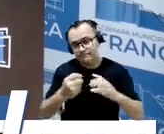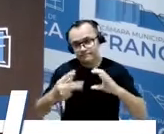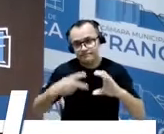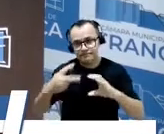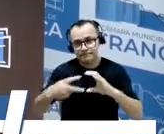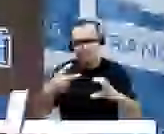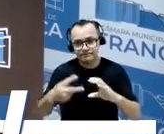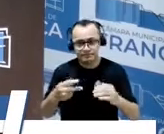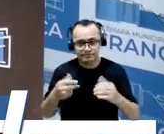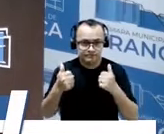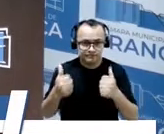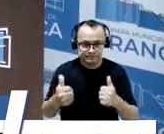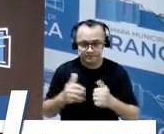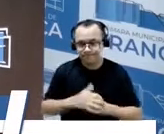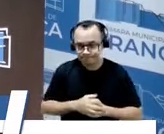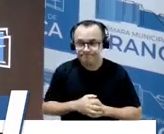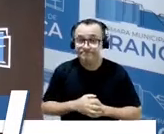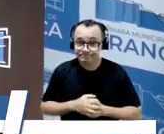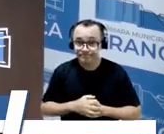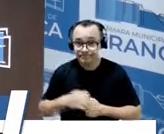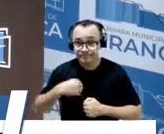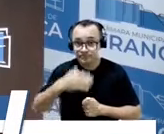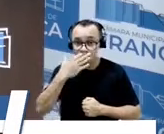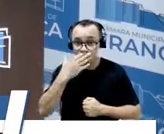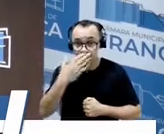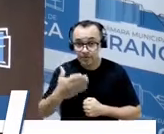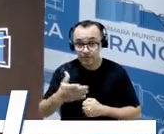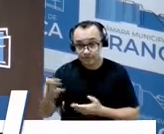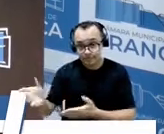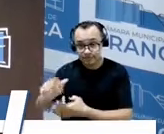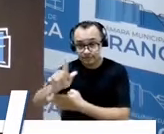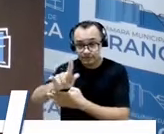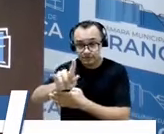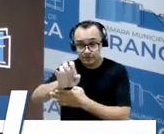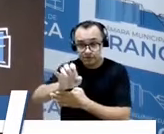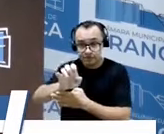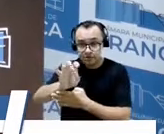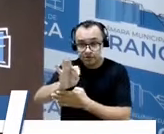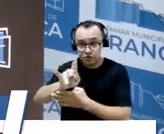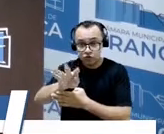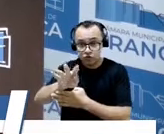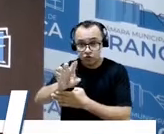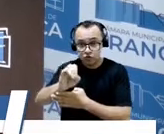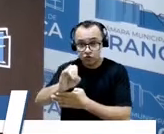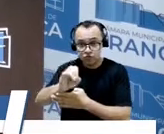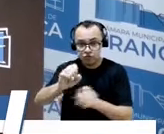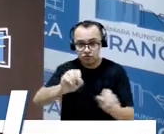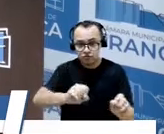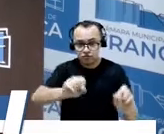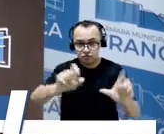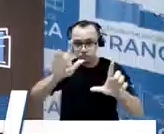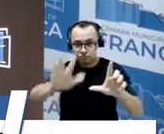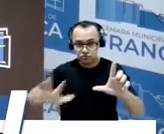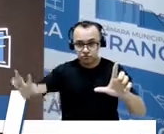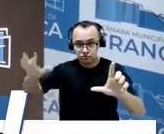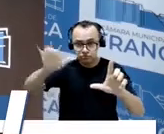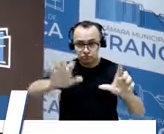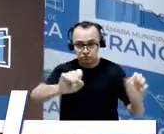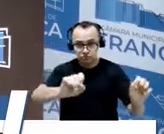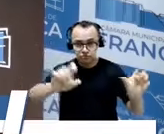Eu vou pedir para o Getúlio colocar uma imagem no telão e eu vou